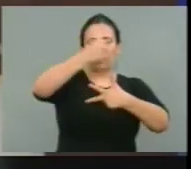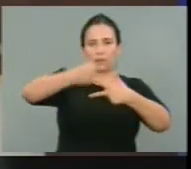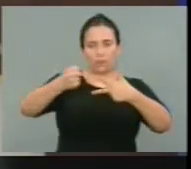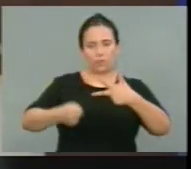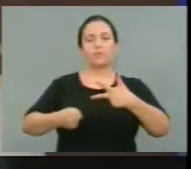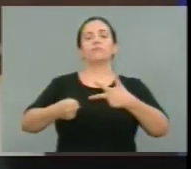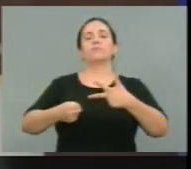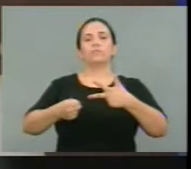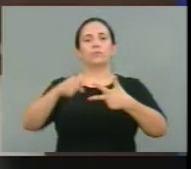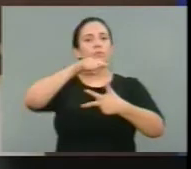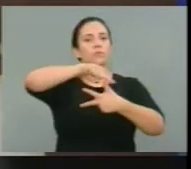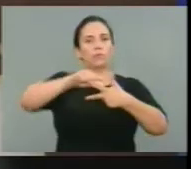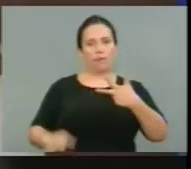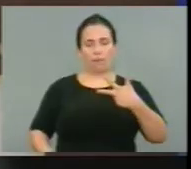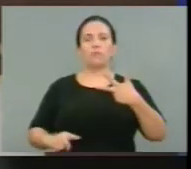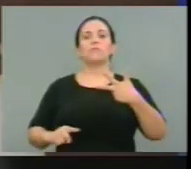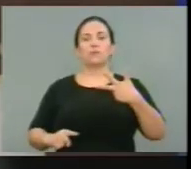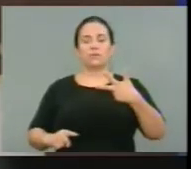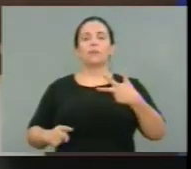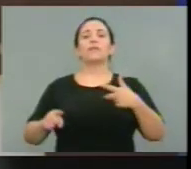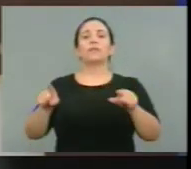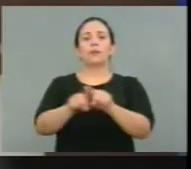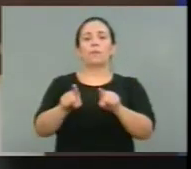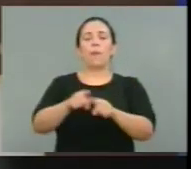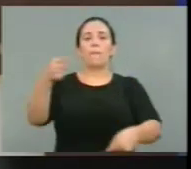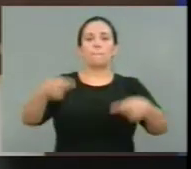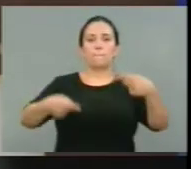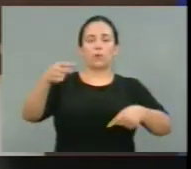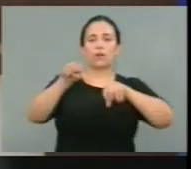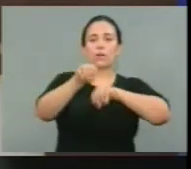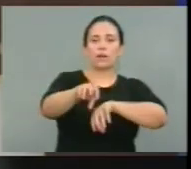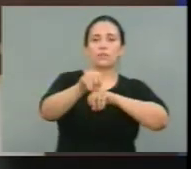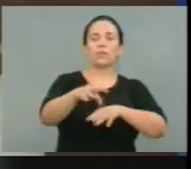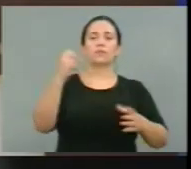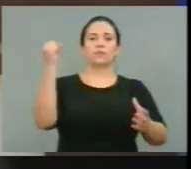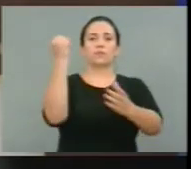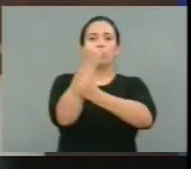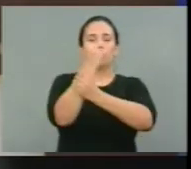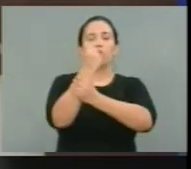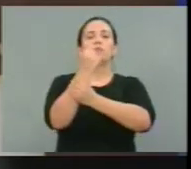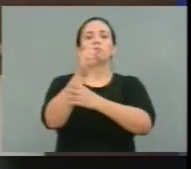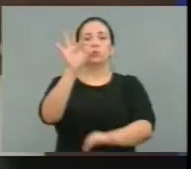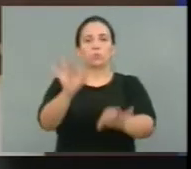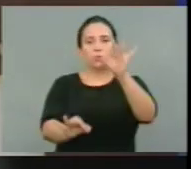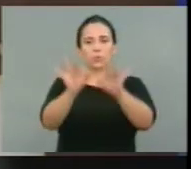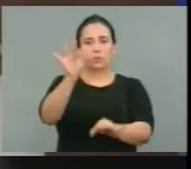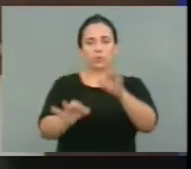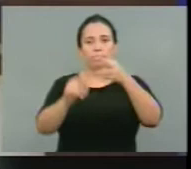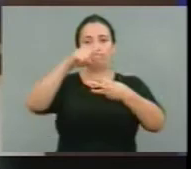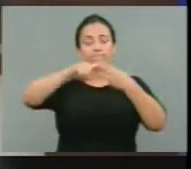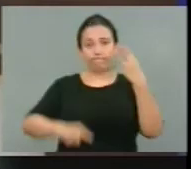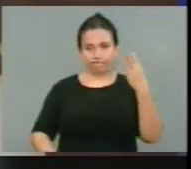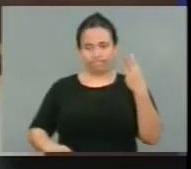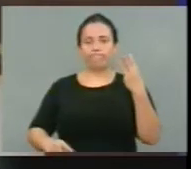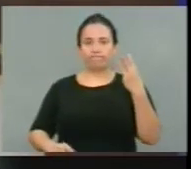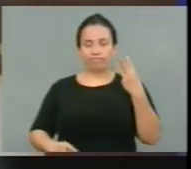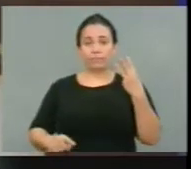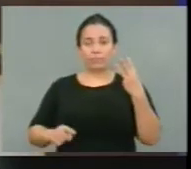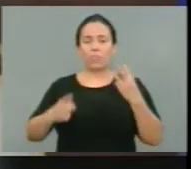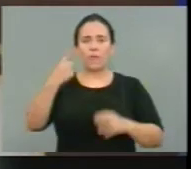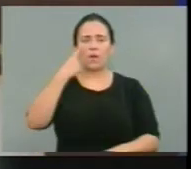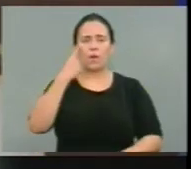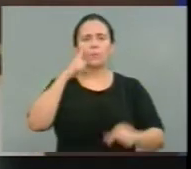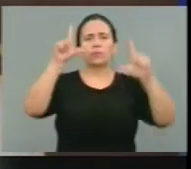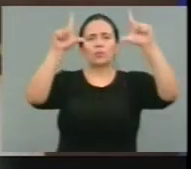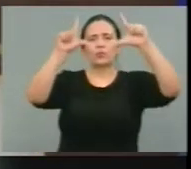executivo, poder legislativo, políticas de educação, políticas de segurança e de justiça. Porque, veja, a